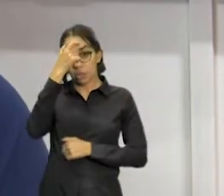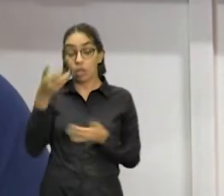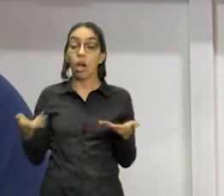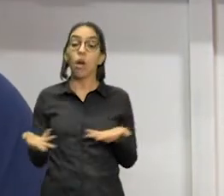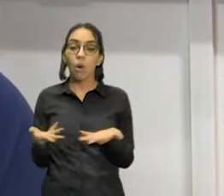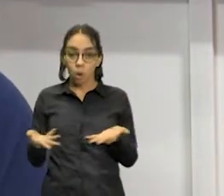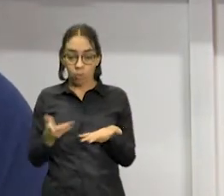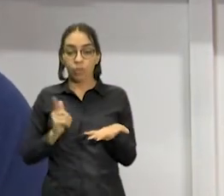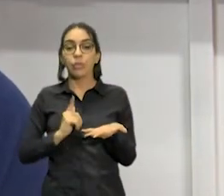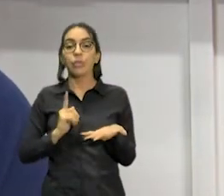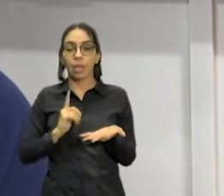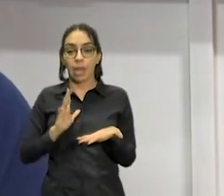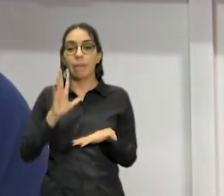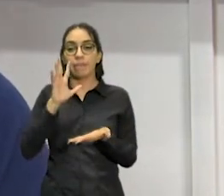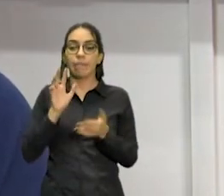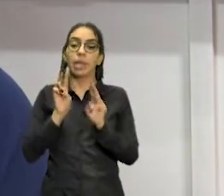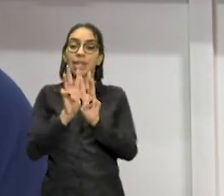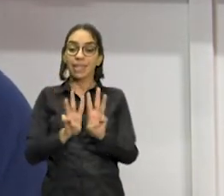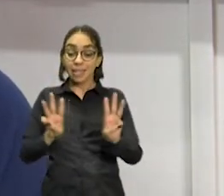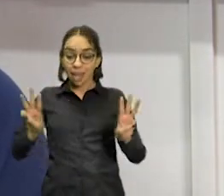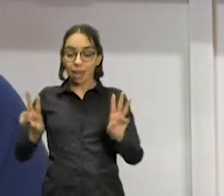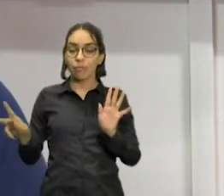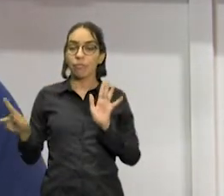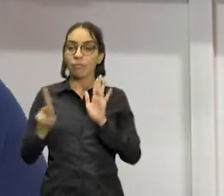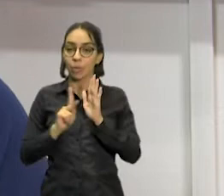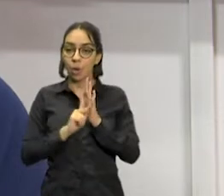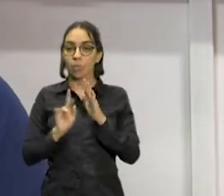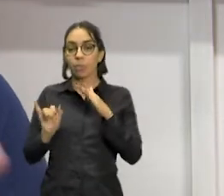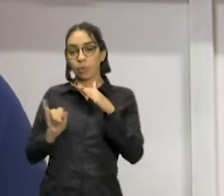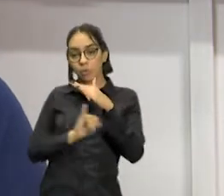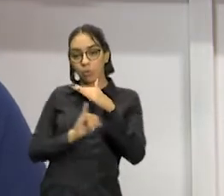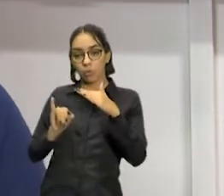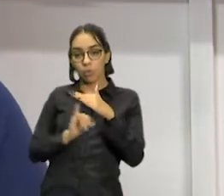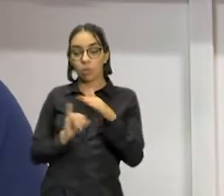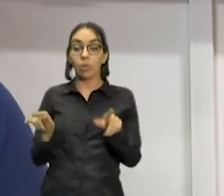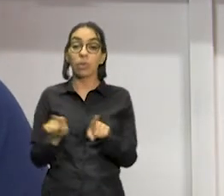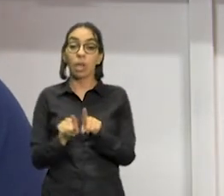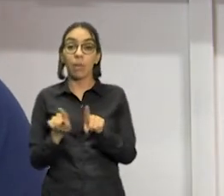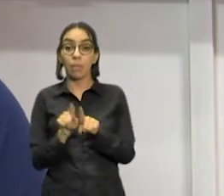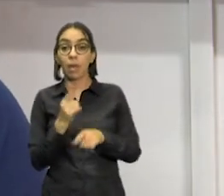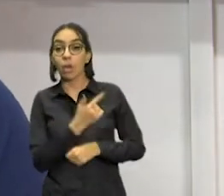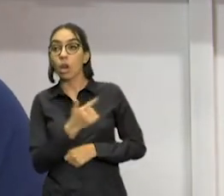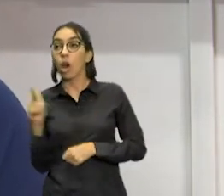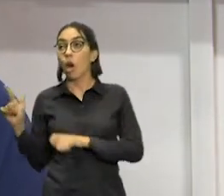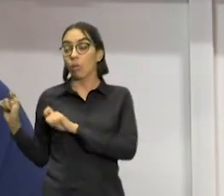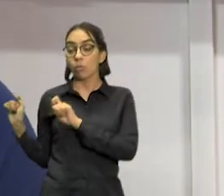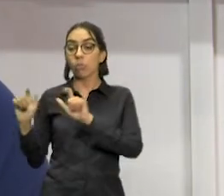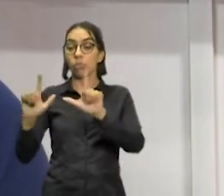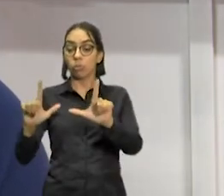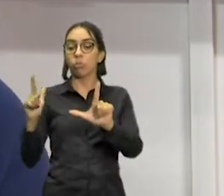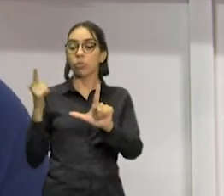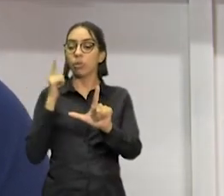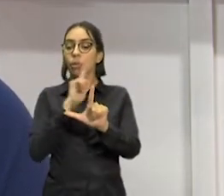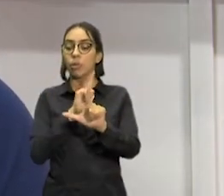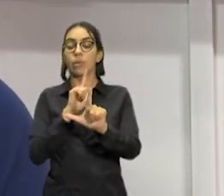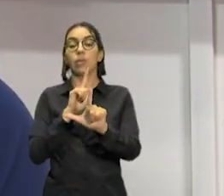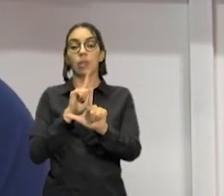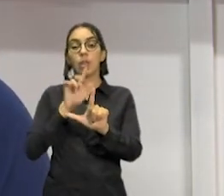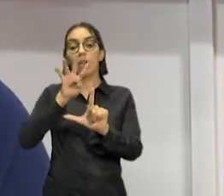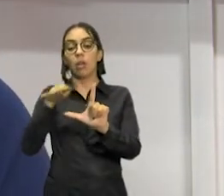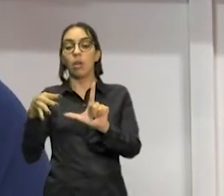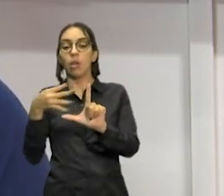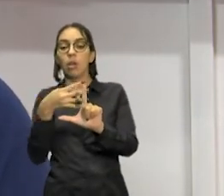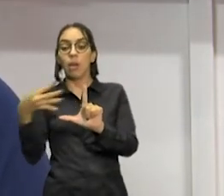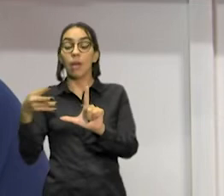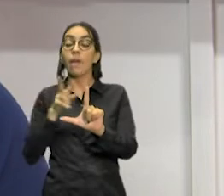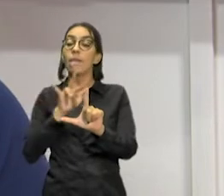o site do SISEC, e também temos algumas outras plataformas, como o Painel Situacional, que é uma plataforma onde a gente